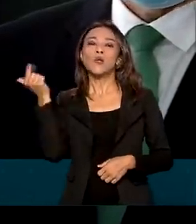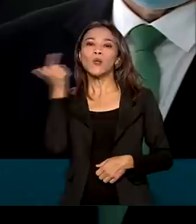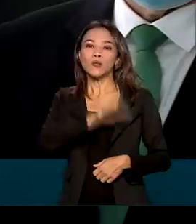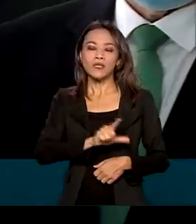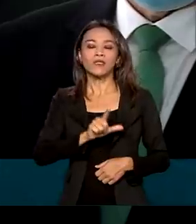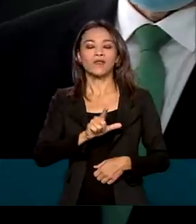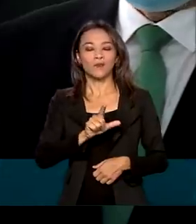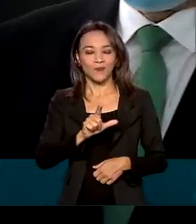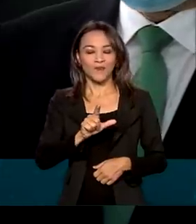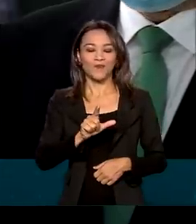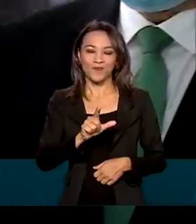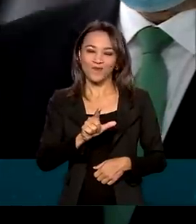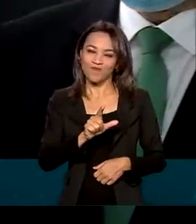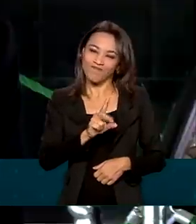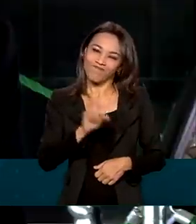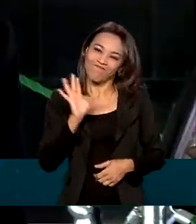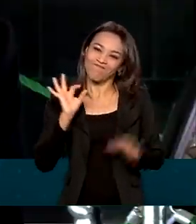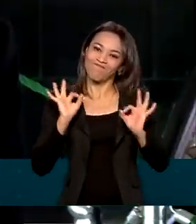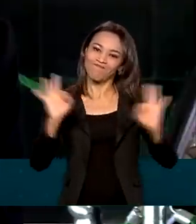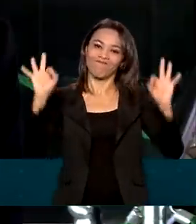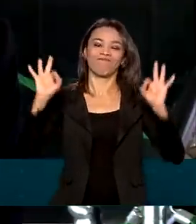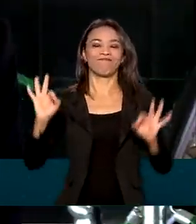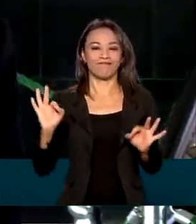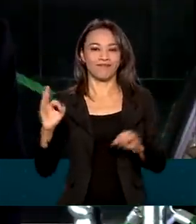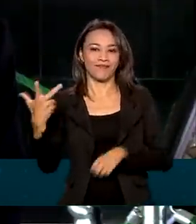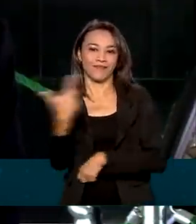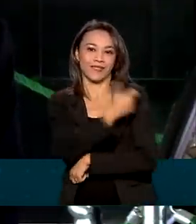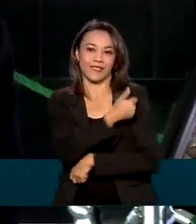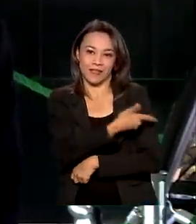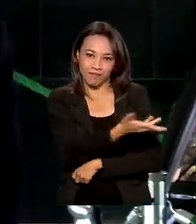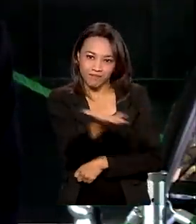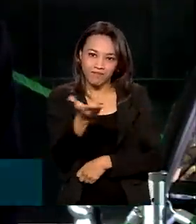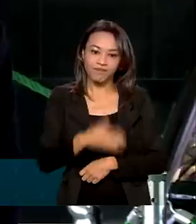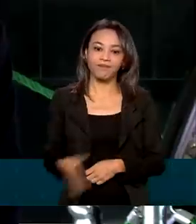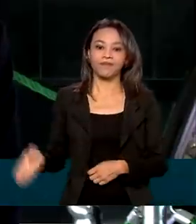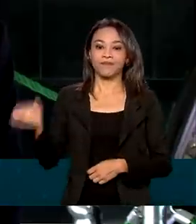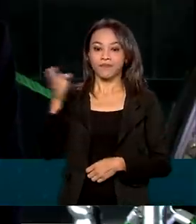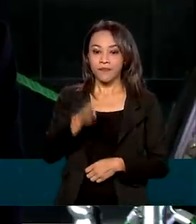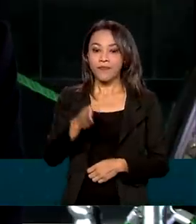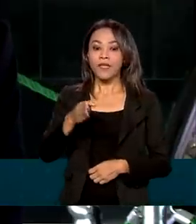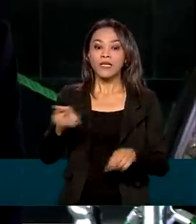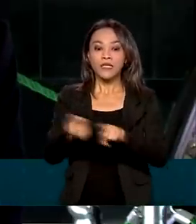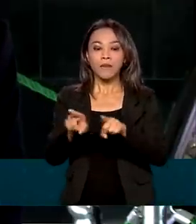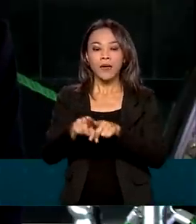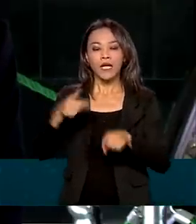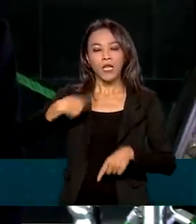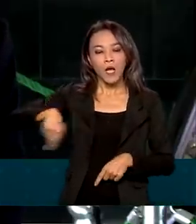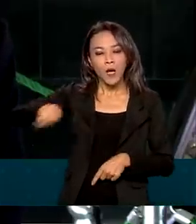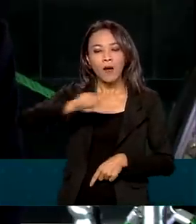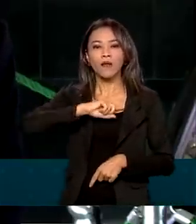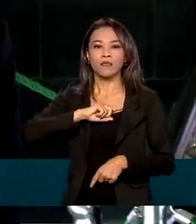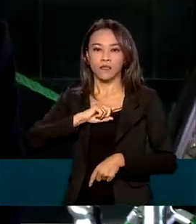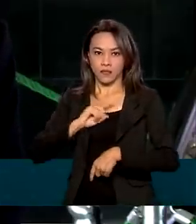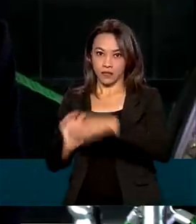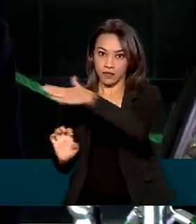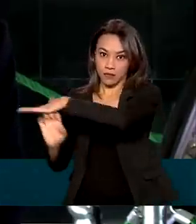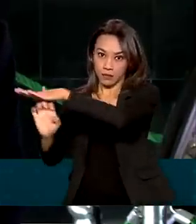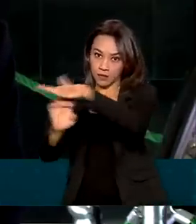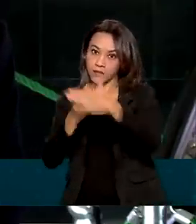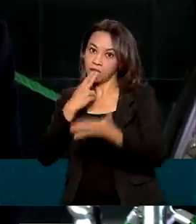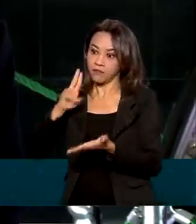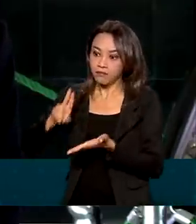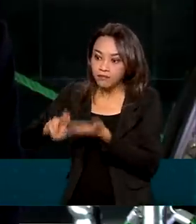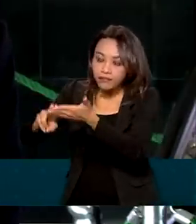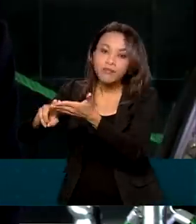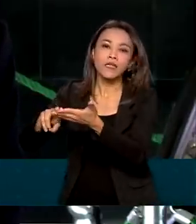validada. Em nenhum momento as nossas agências ficaram bloqueadas,